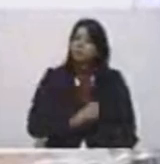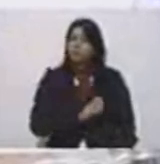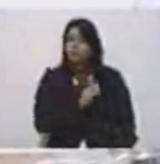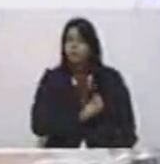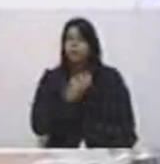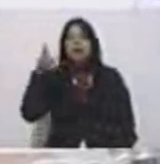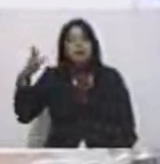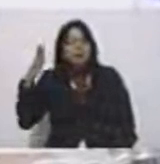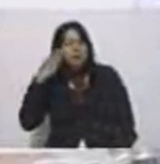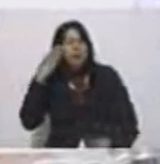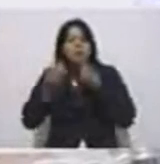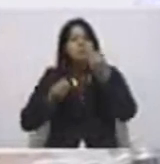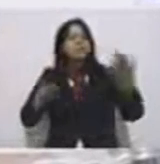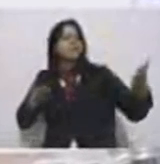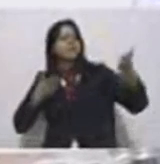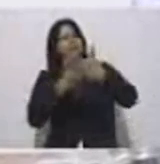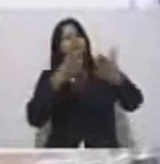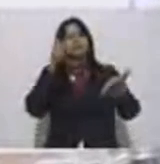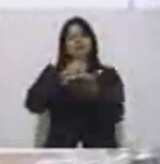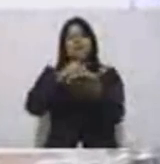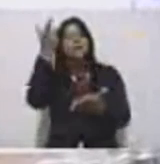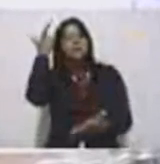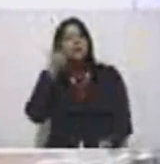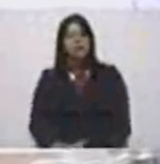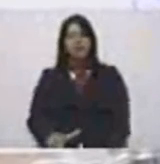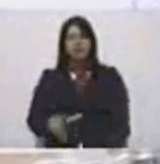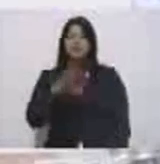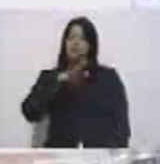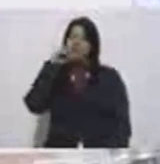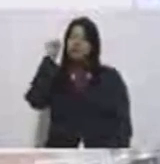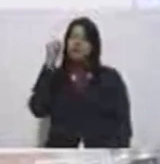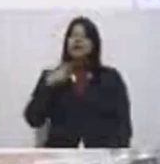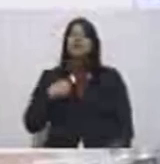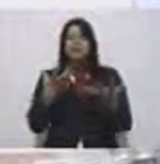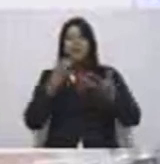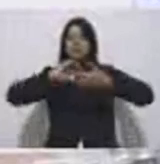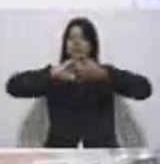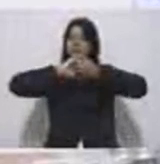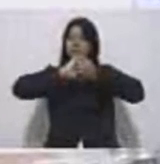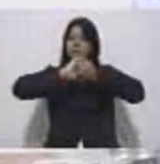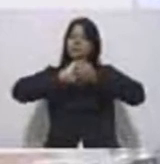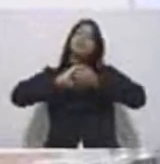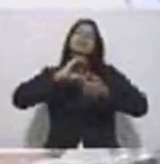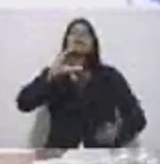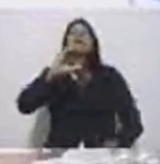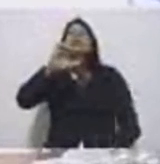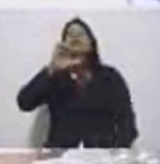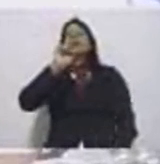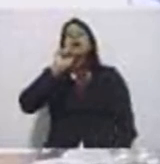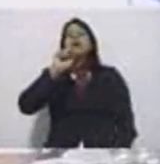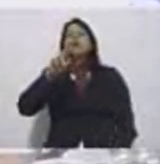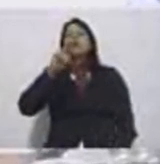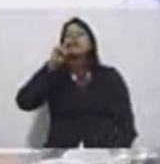E ela sabe como enfrentar, como enfrentou, para chegar onde chegou. Quero cumprimentar o candidato Clauri, que não teve